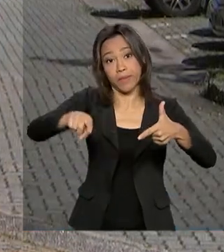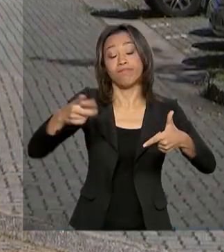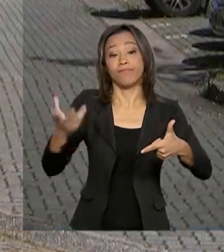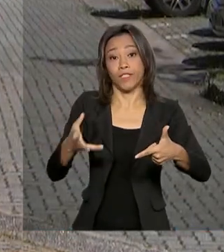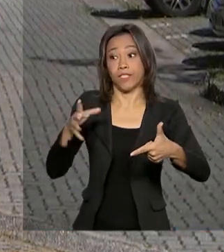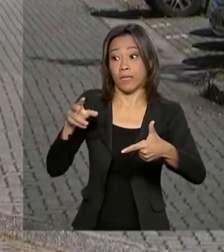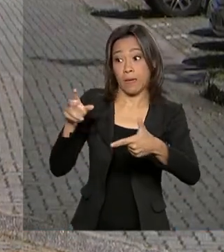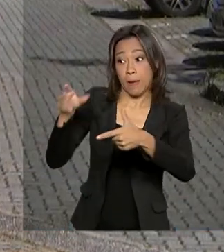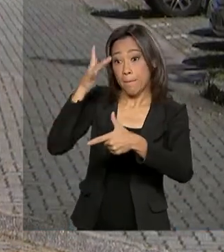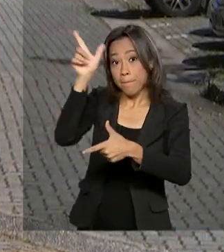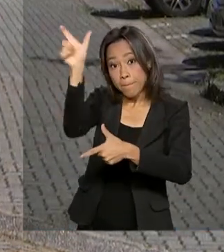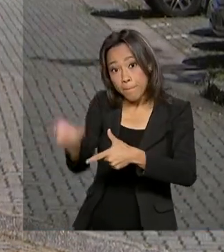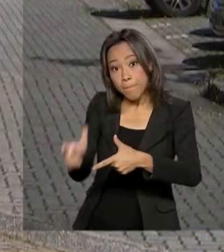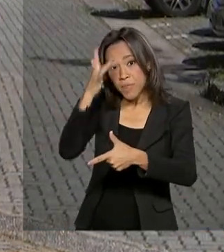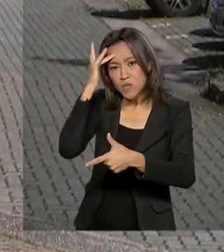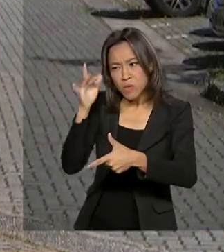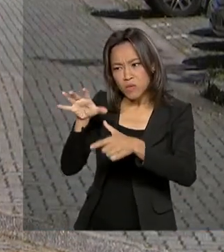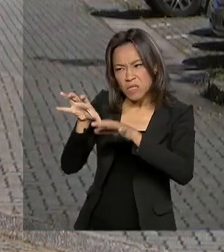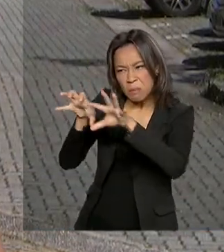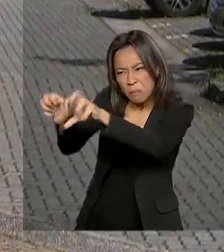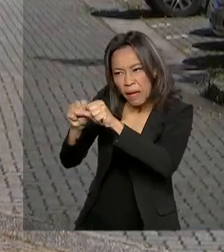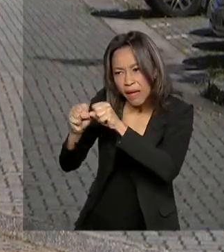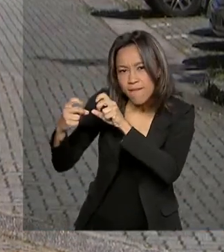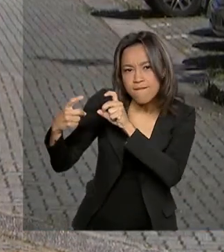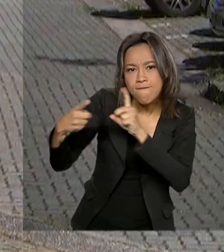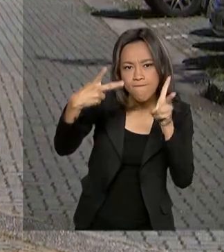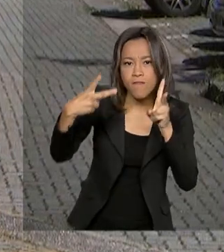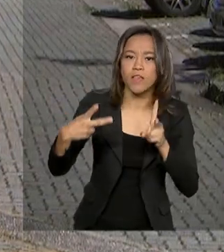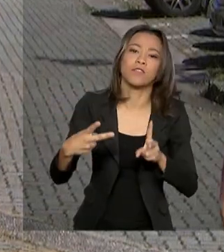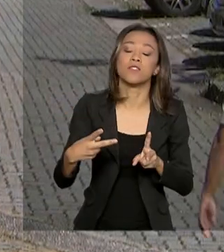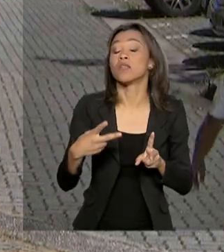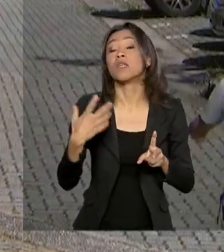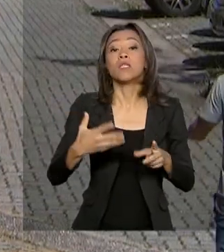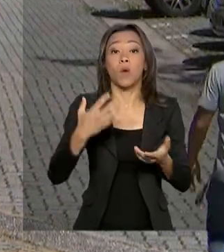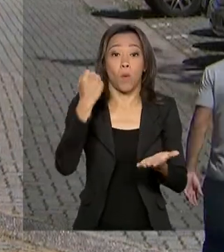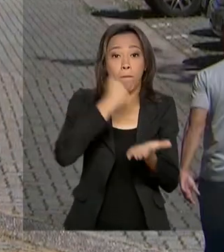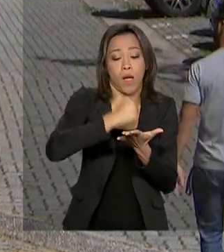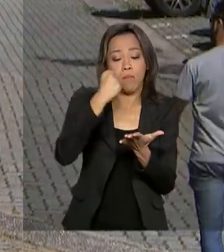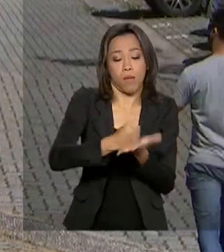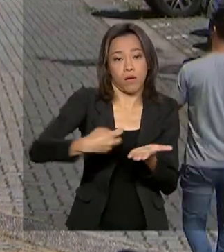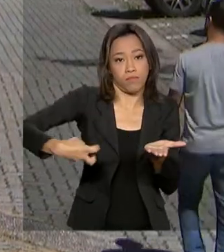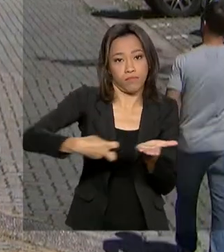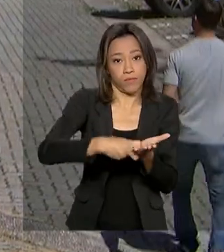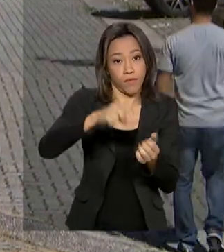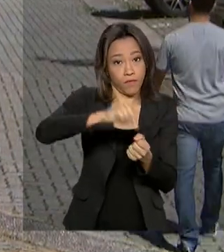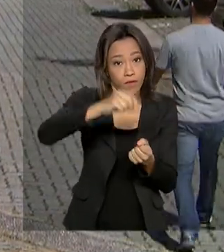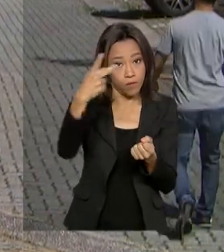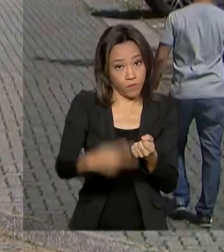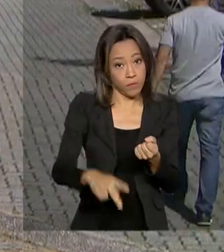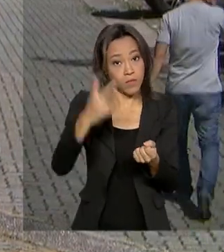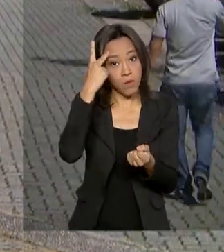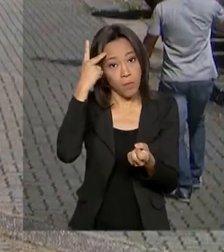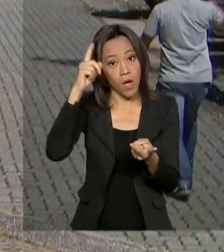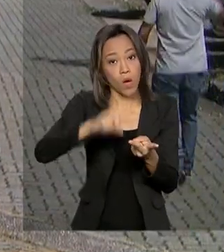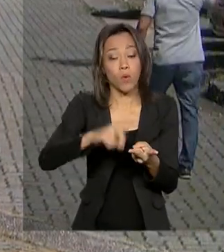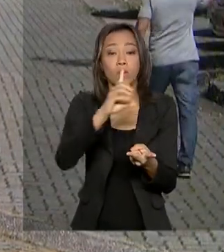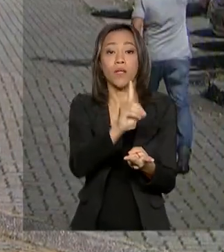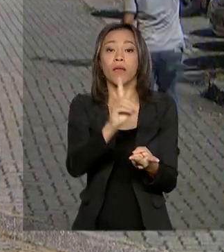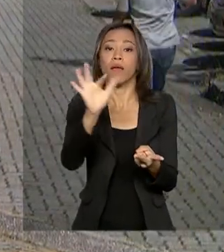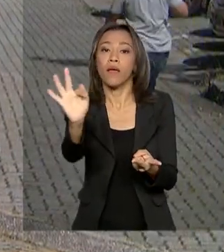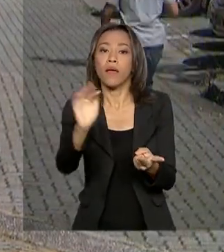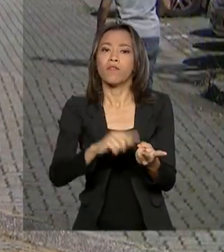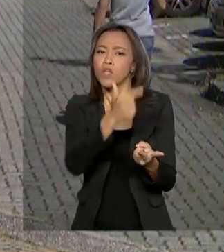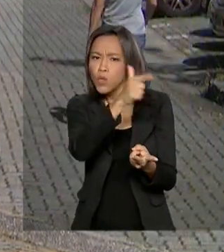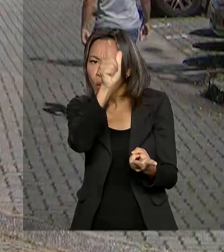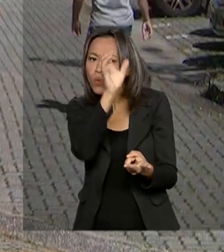Bom, e como isso vai funcionar? A partir de hoje, os passaportes emitidos aqui em São Paulo, no Distrito Federal e em outros seis